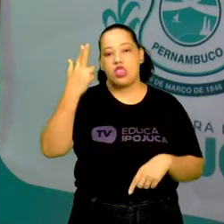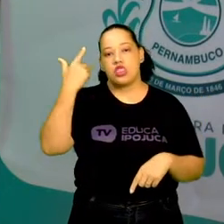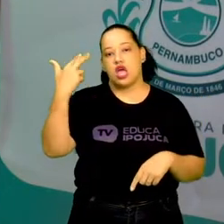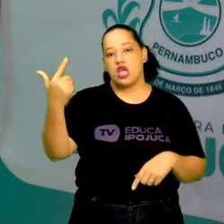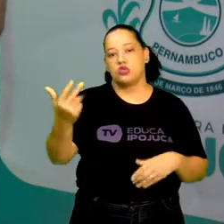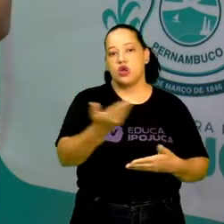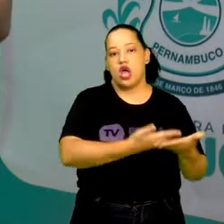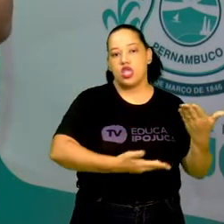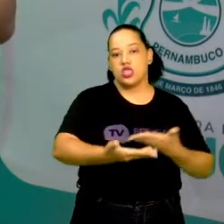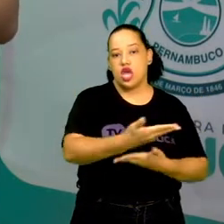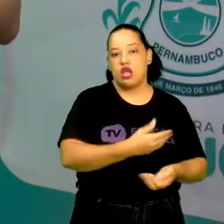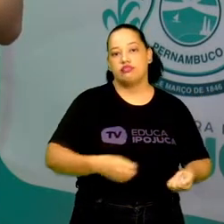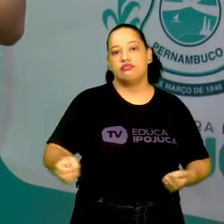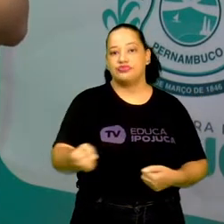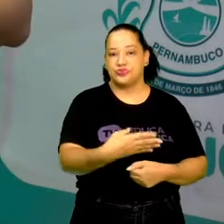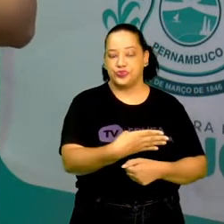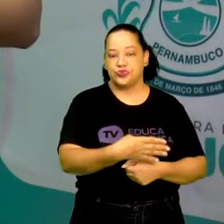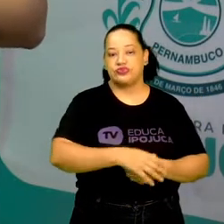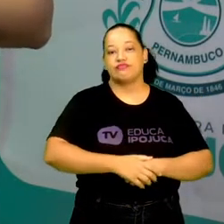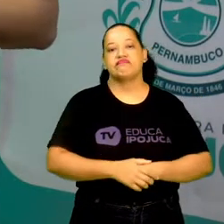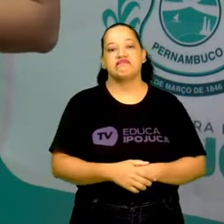e dão novas criações.